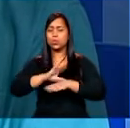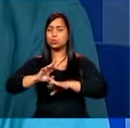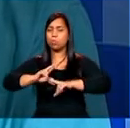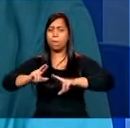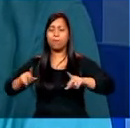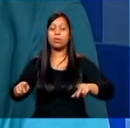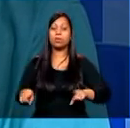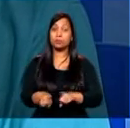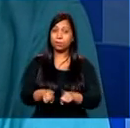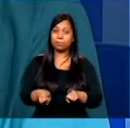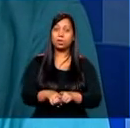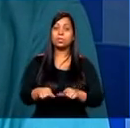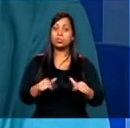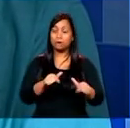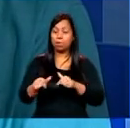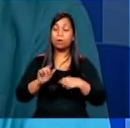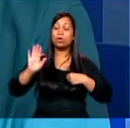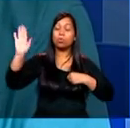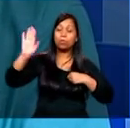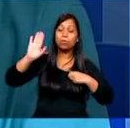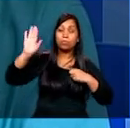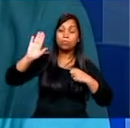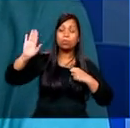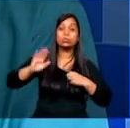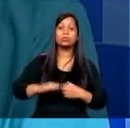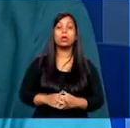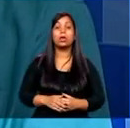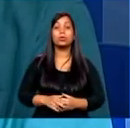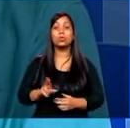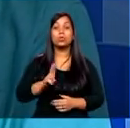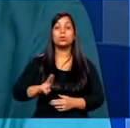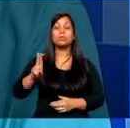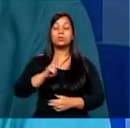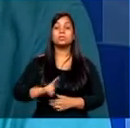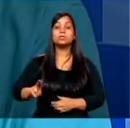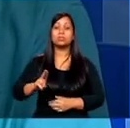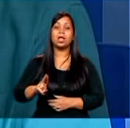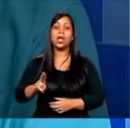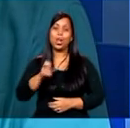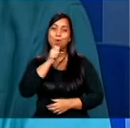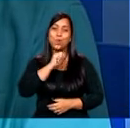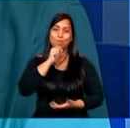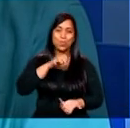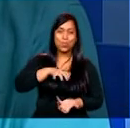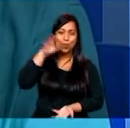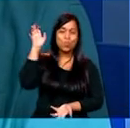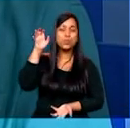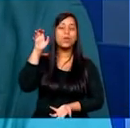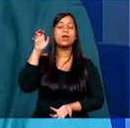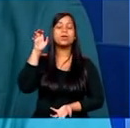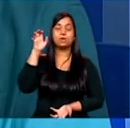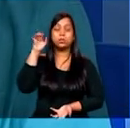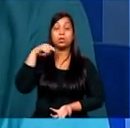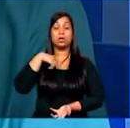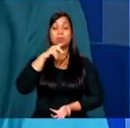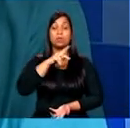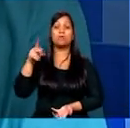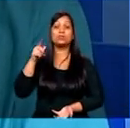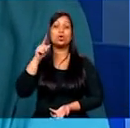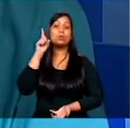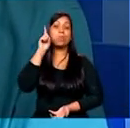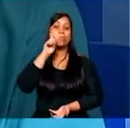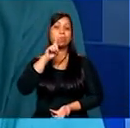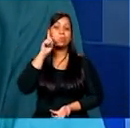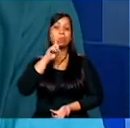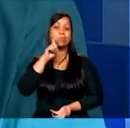Eu também trabalho como voluntário na Universidade da Terceira Idade, que é... Eu sou professor de